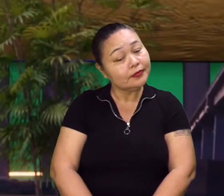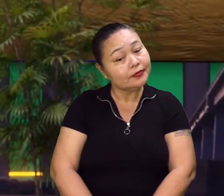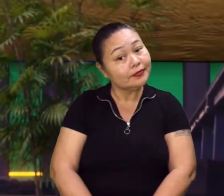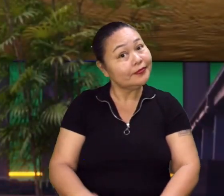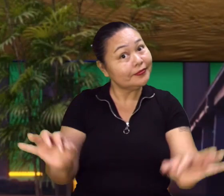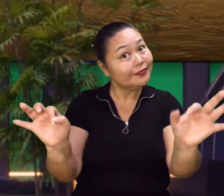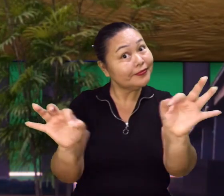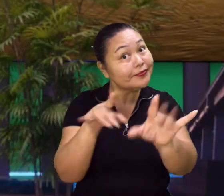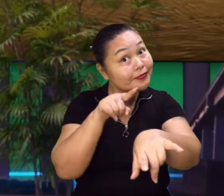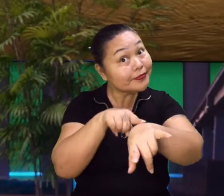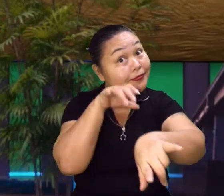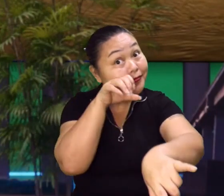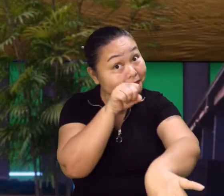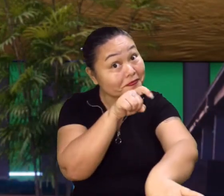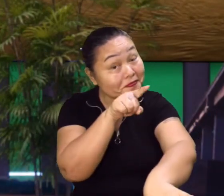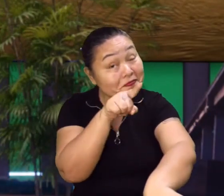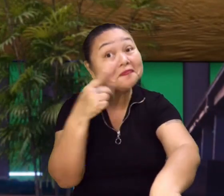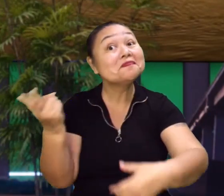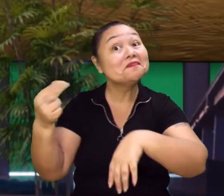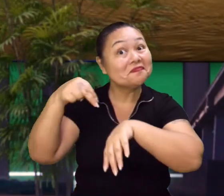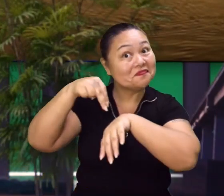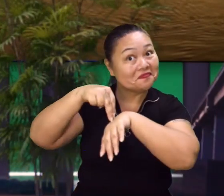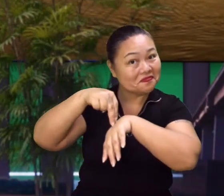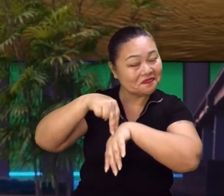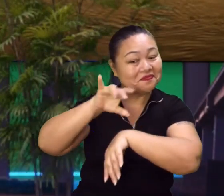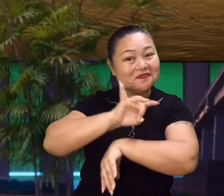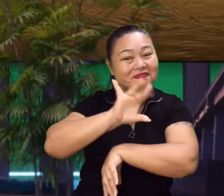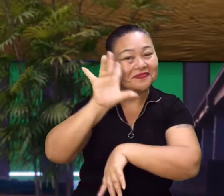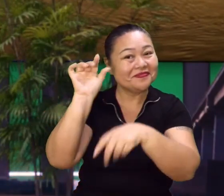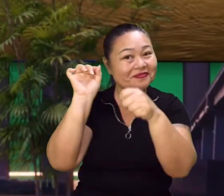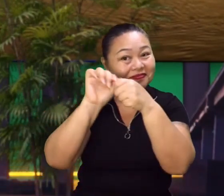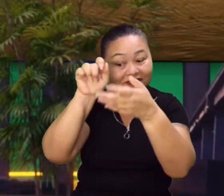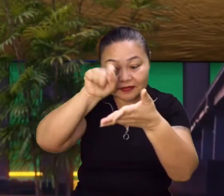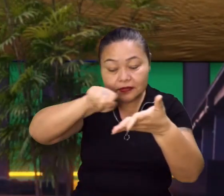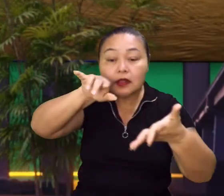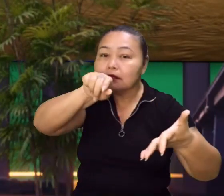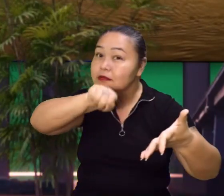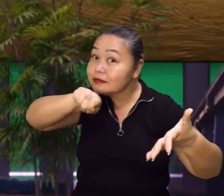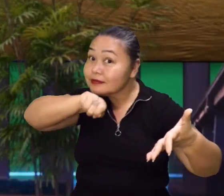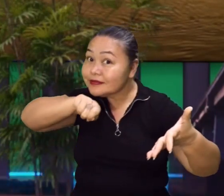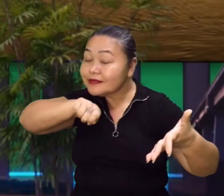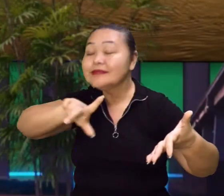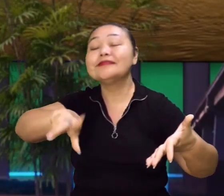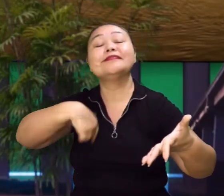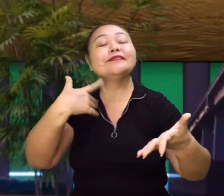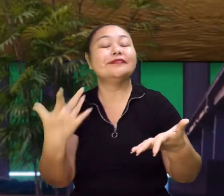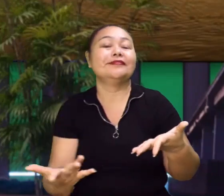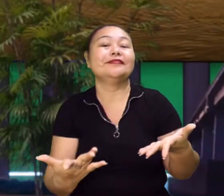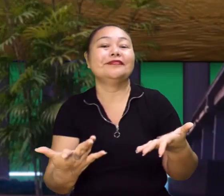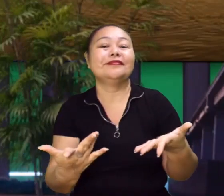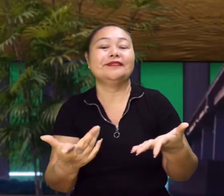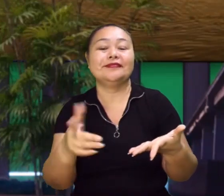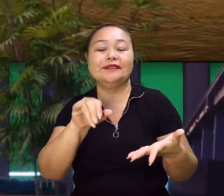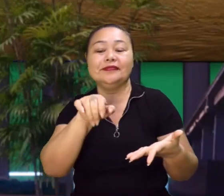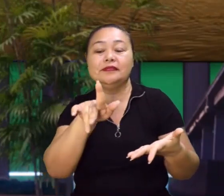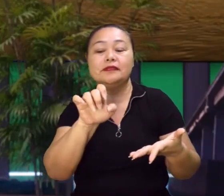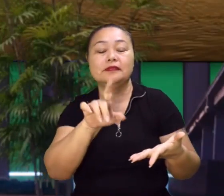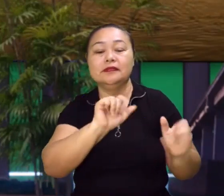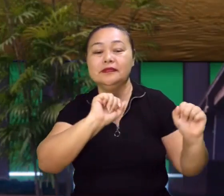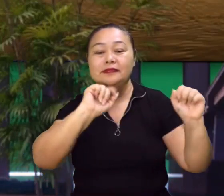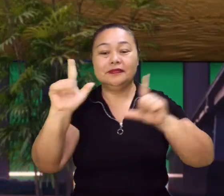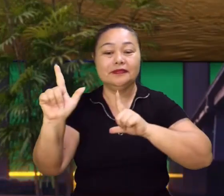Pronto, foi rápido mesmo. voltamos agora só para fazer a correção. Então, professor Jorge, vamos para a tela?